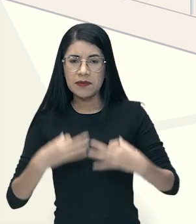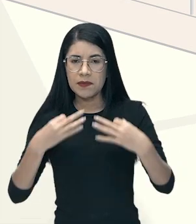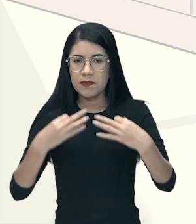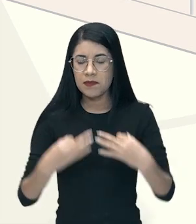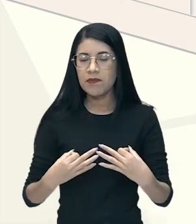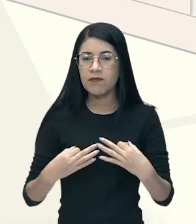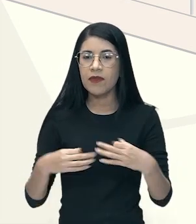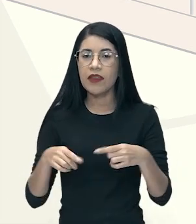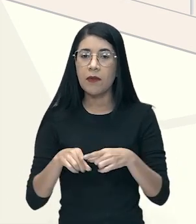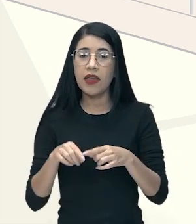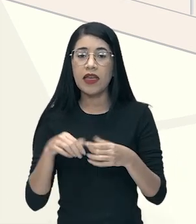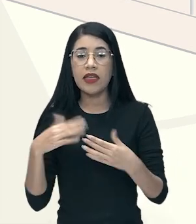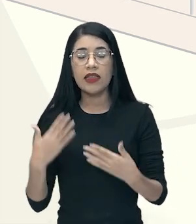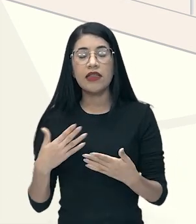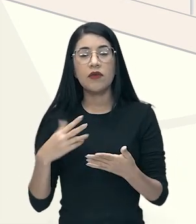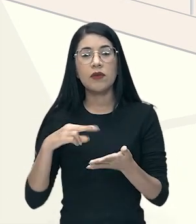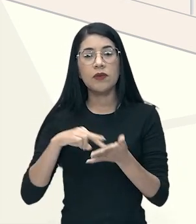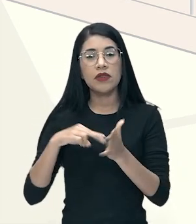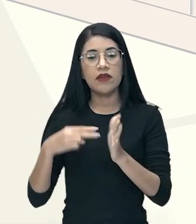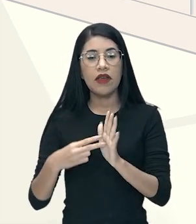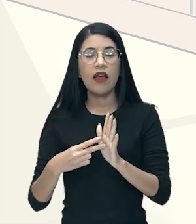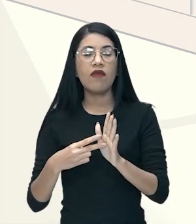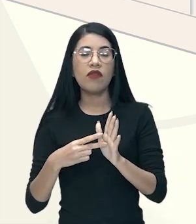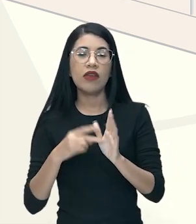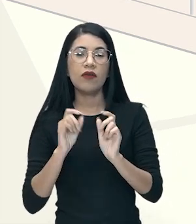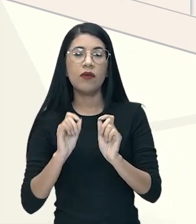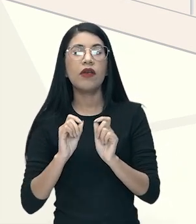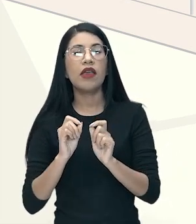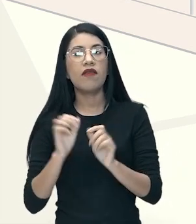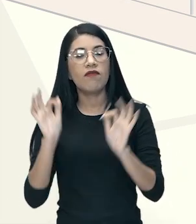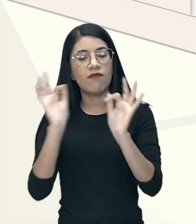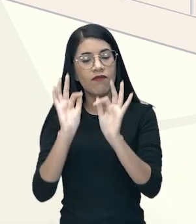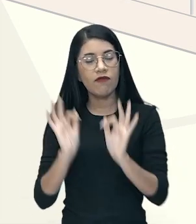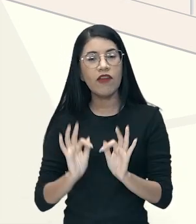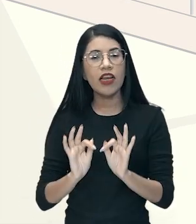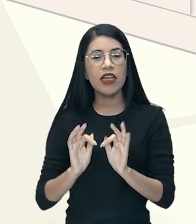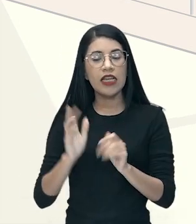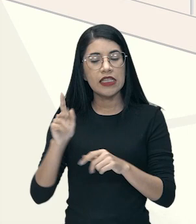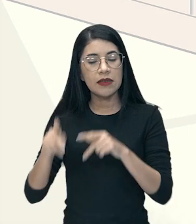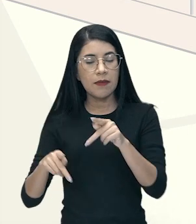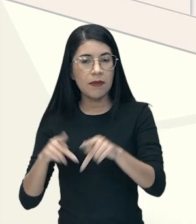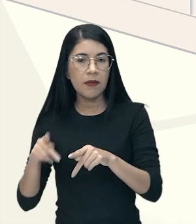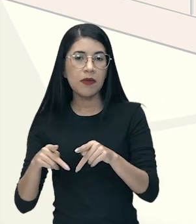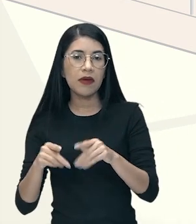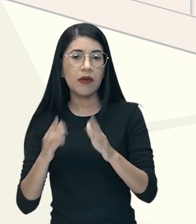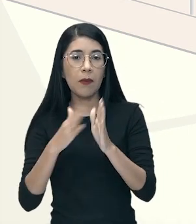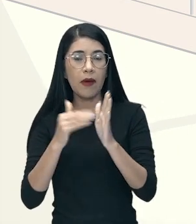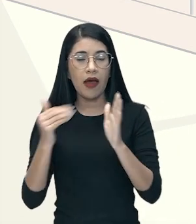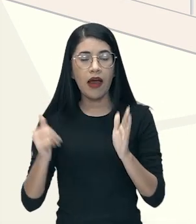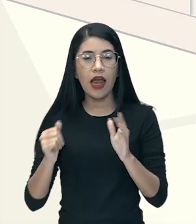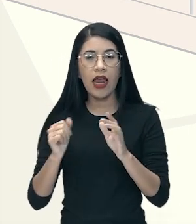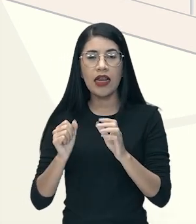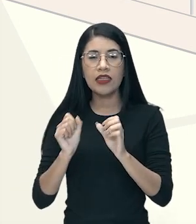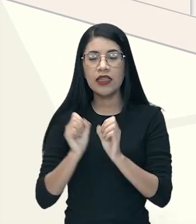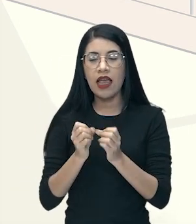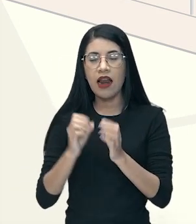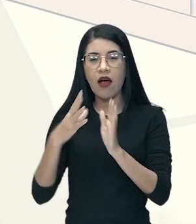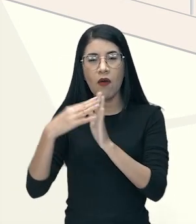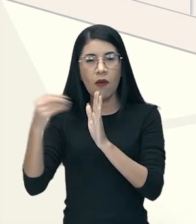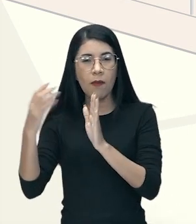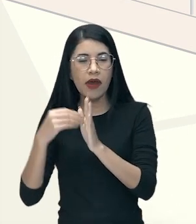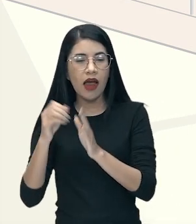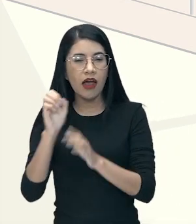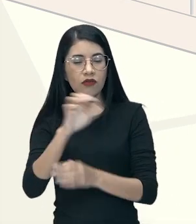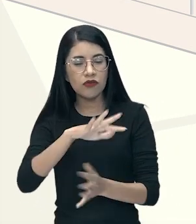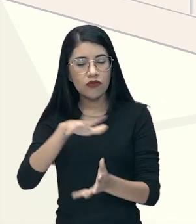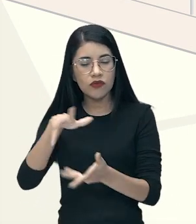consumir virou sinônimo de felicidade. O estilo de vida americano era exportado para o mundo através